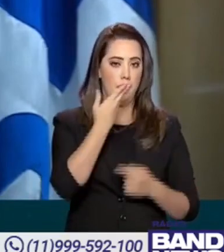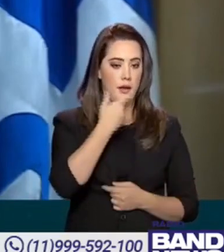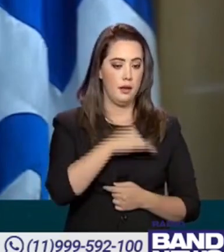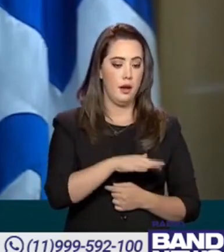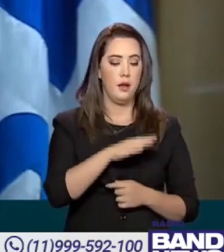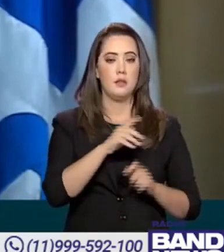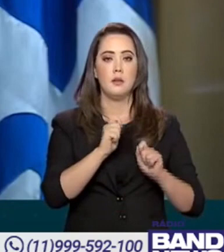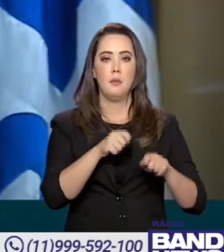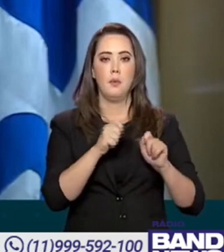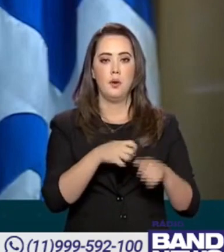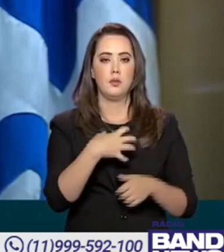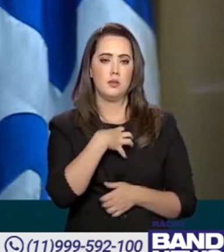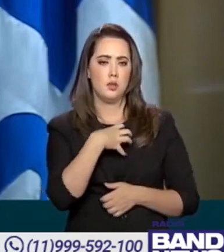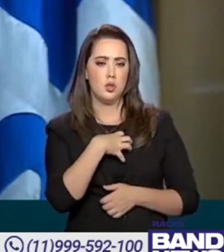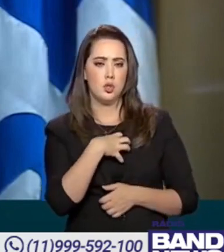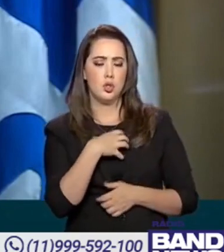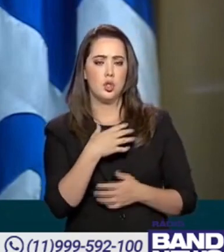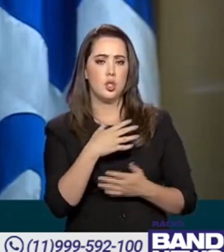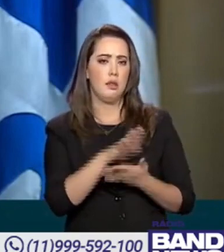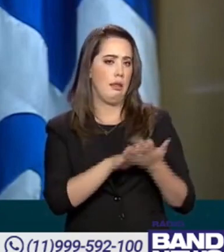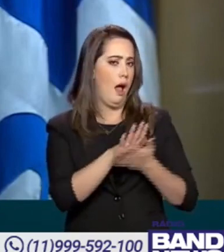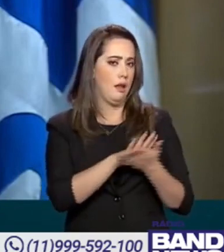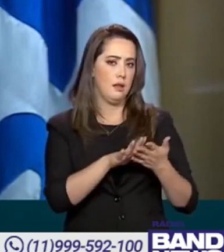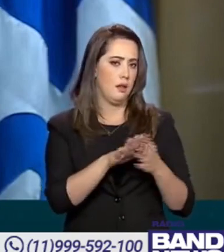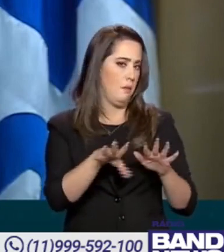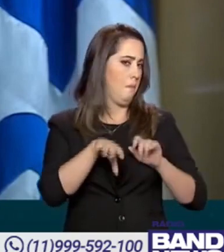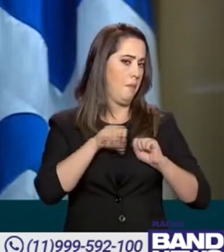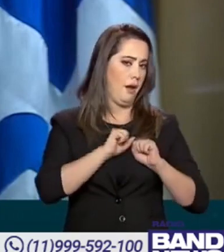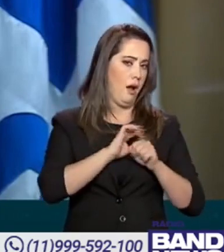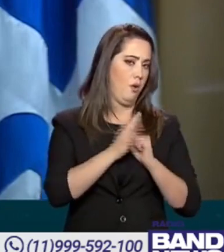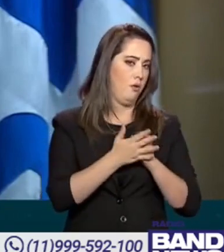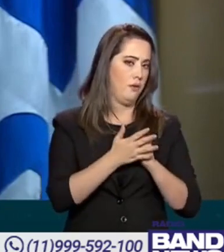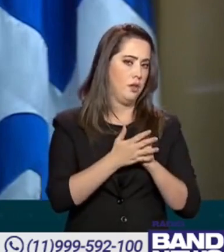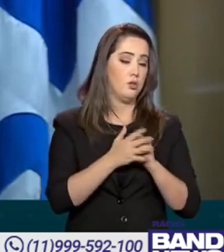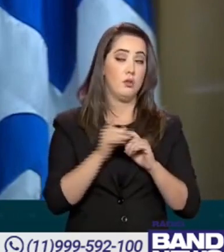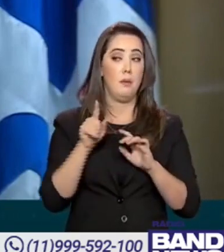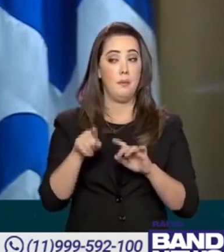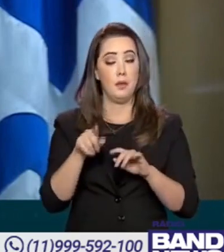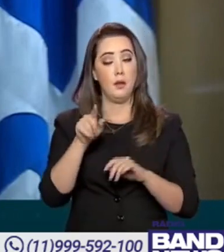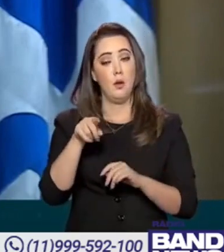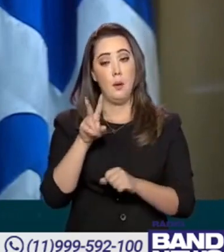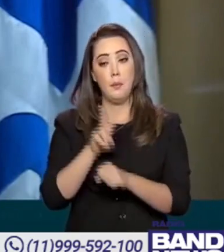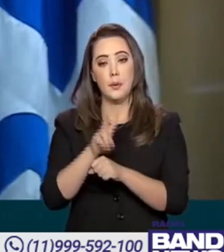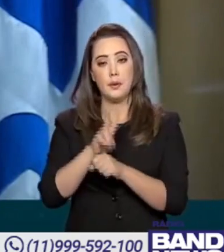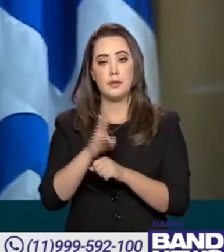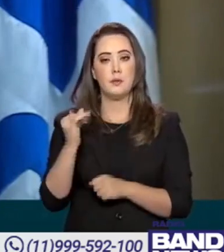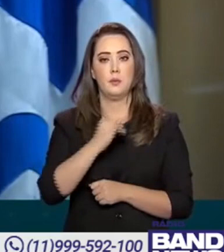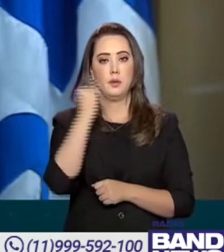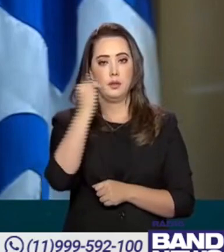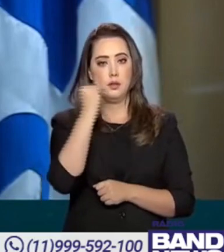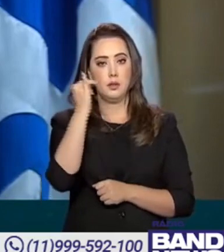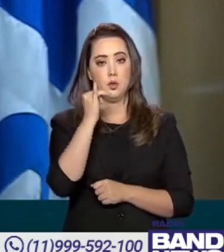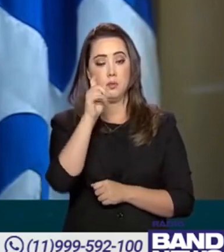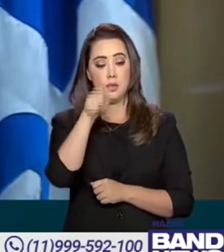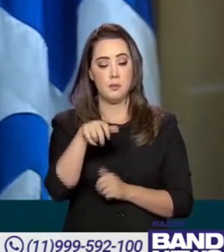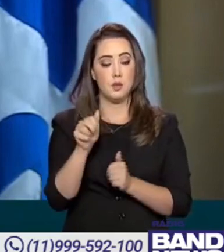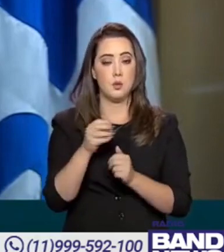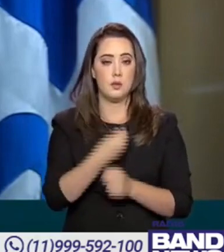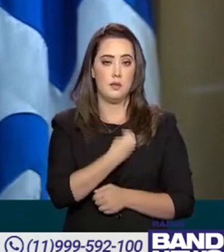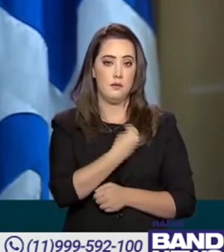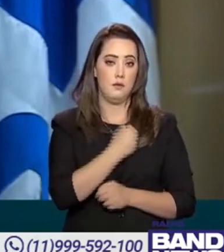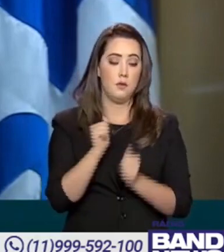doenças assintomáticas, óleos sintomáticas, elas podem transmitir. Então, seria uma proteção a mais dessas pessoas